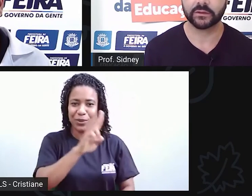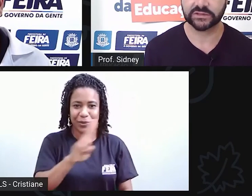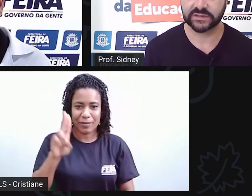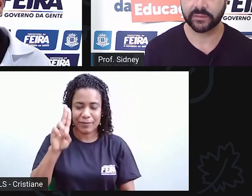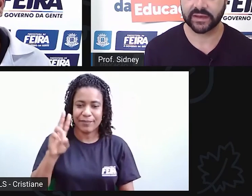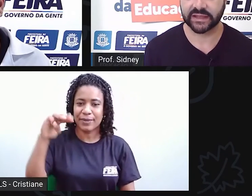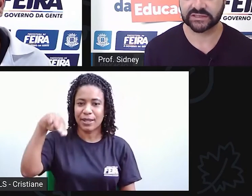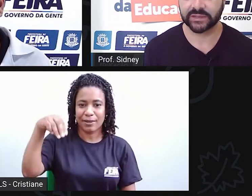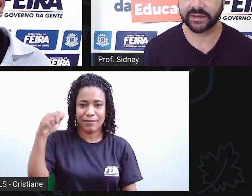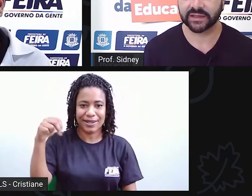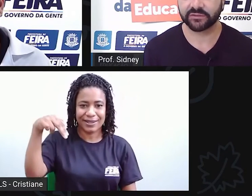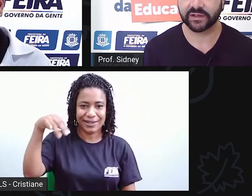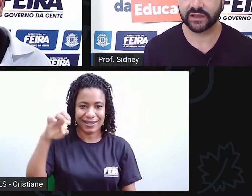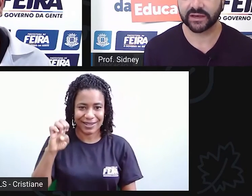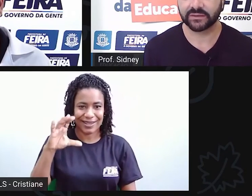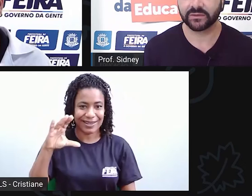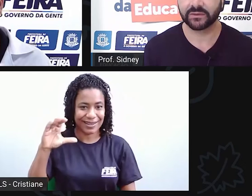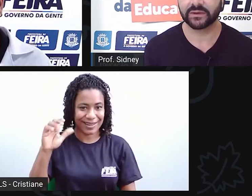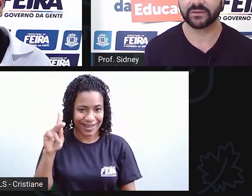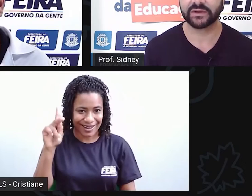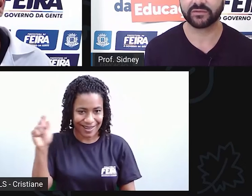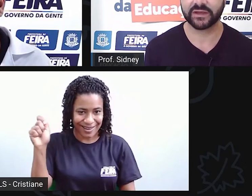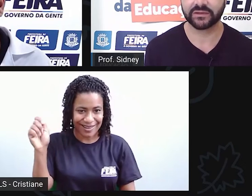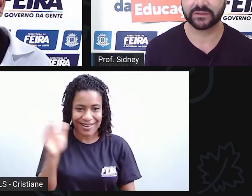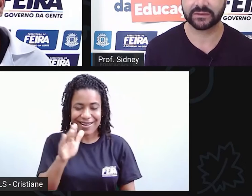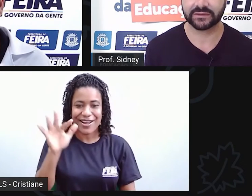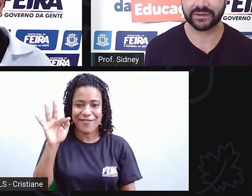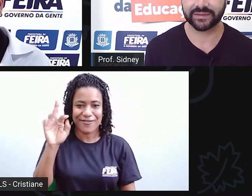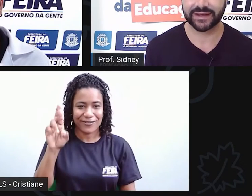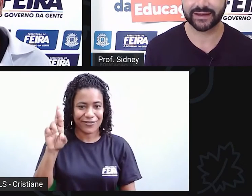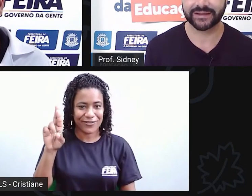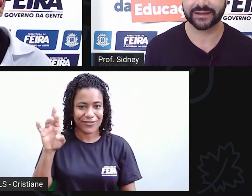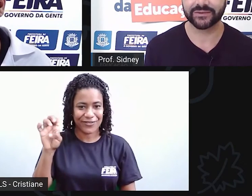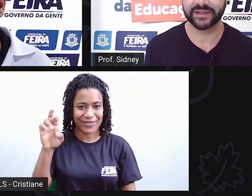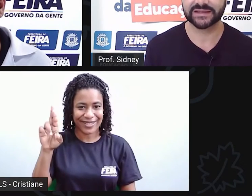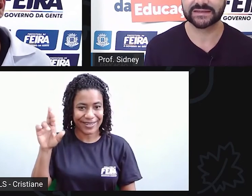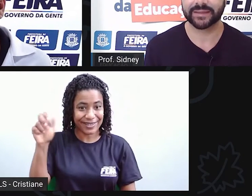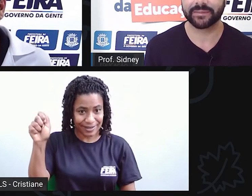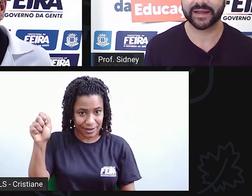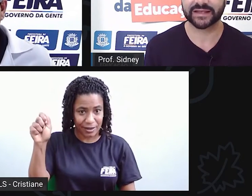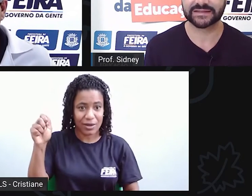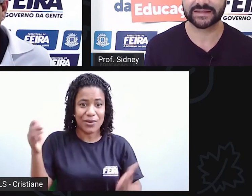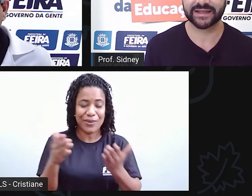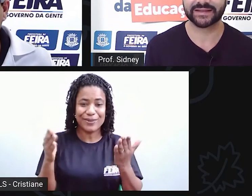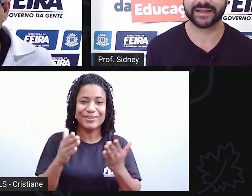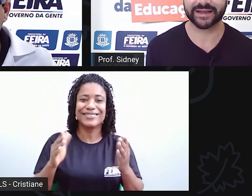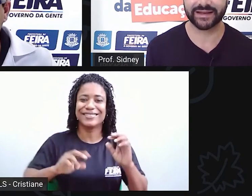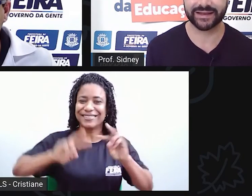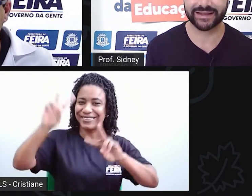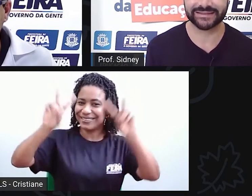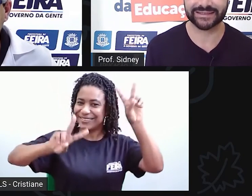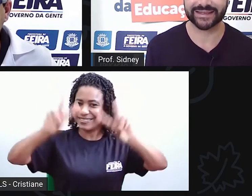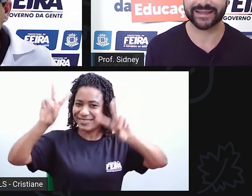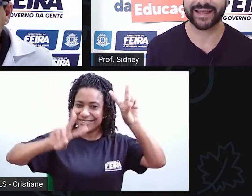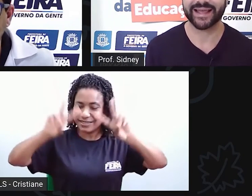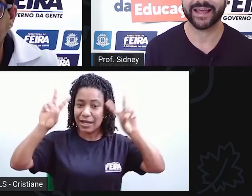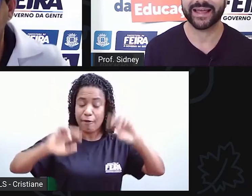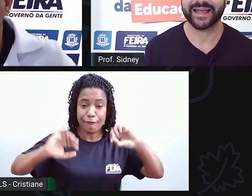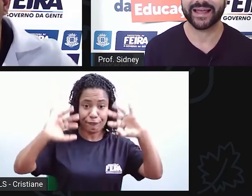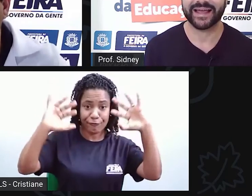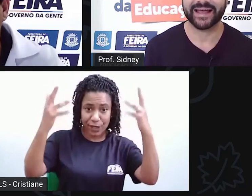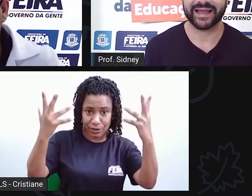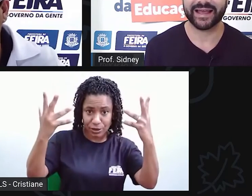Hoje, se homenageia a Maneca Ferreira com o evento na Micareta, que acontece na Calilândia.